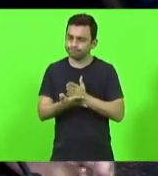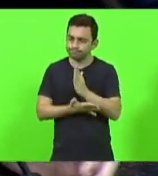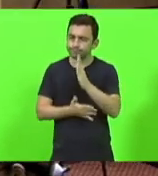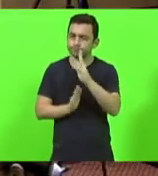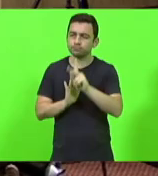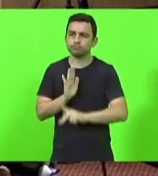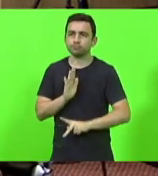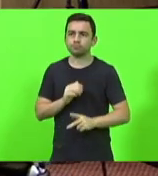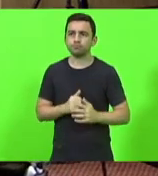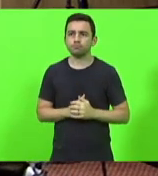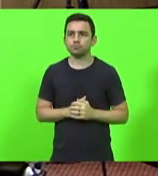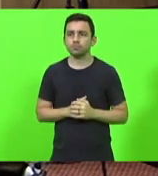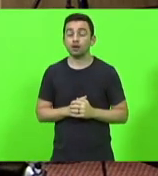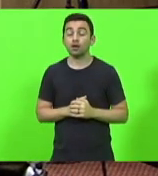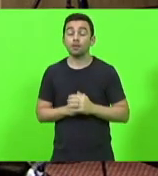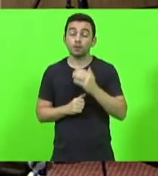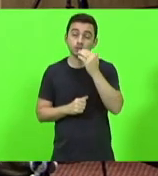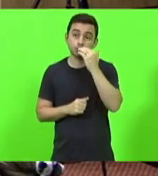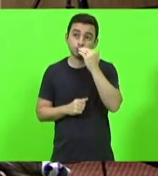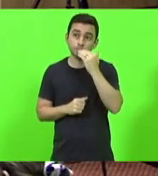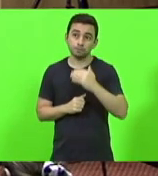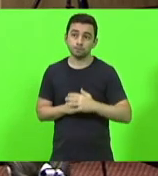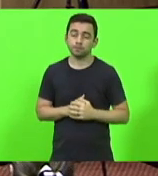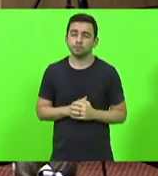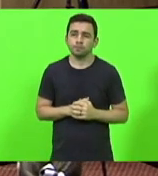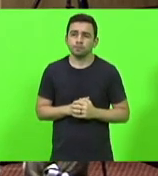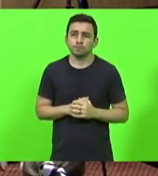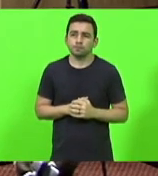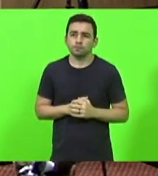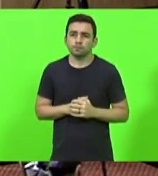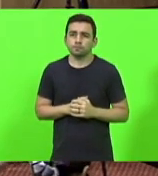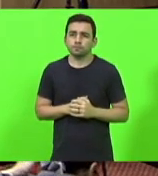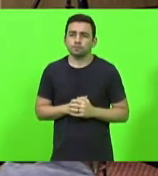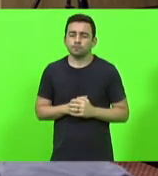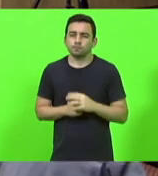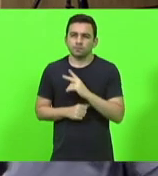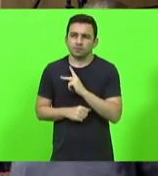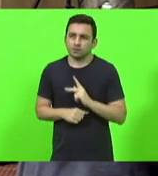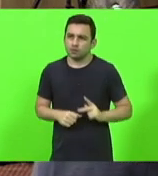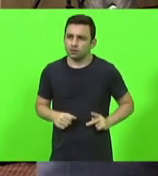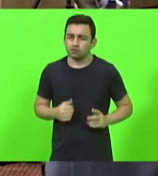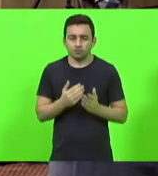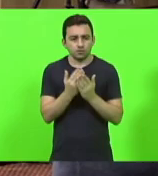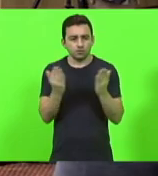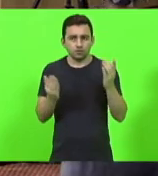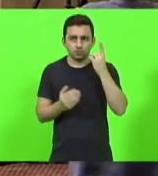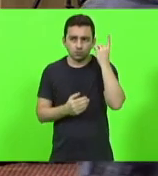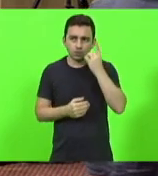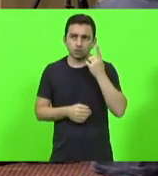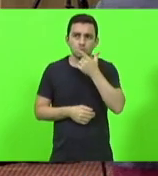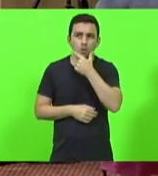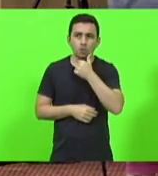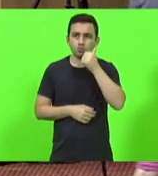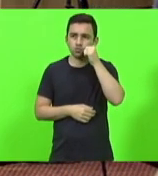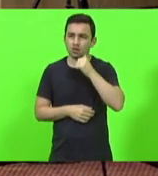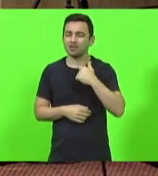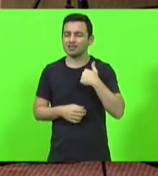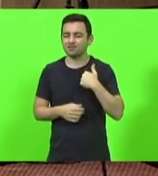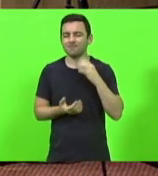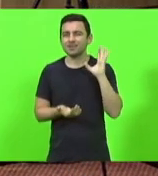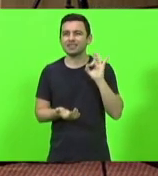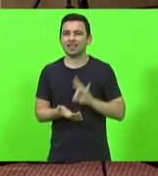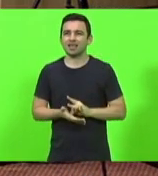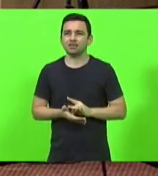matéria com a palavra o deputado Maci Sopelsa. Senhor presidente, senhores deputados, senhoras deputadas, eu confesso que desde